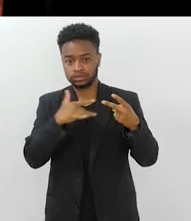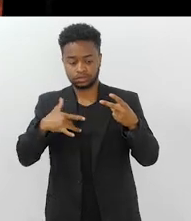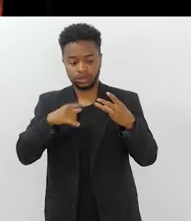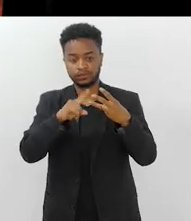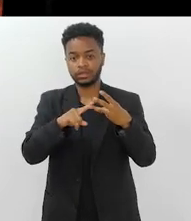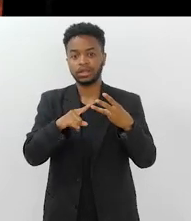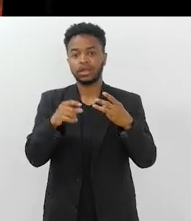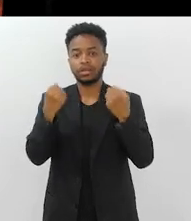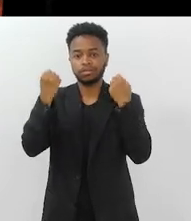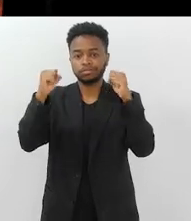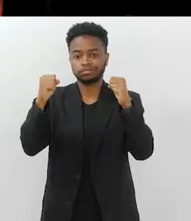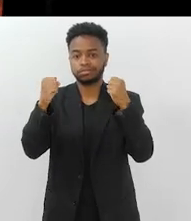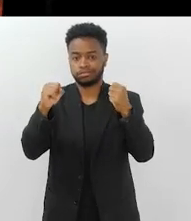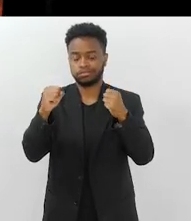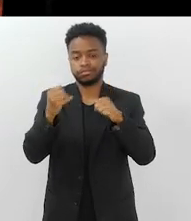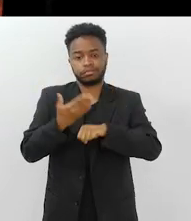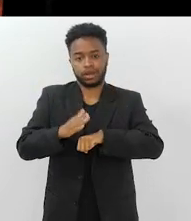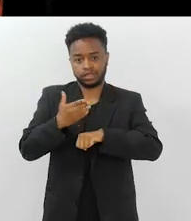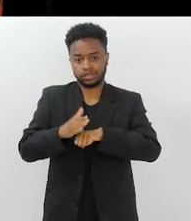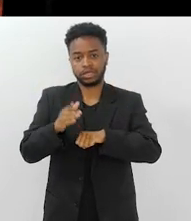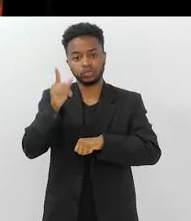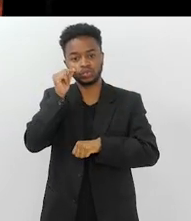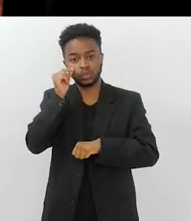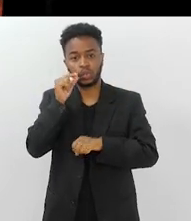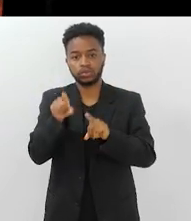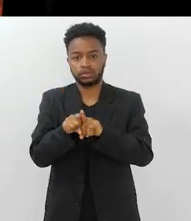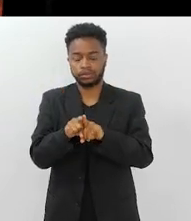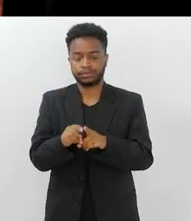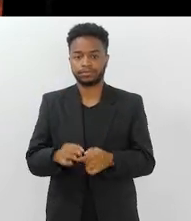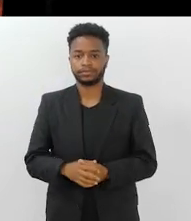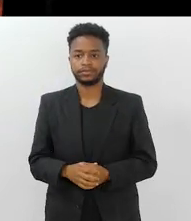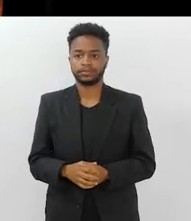saudável e um bom padrão de sono.